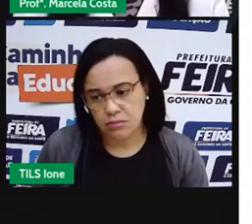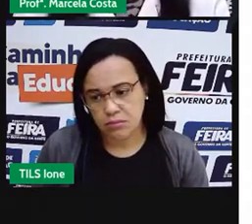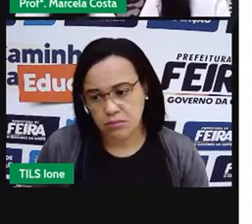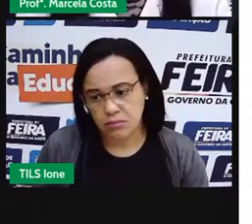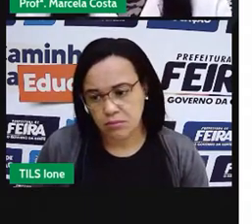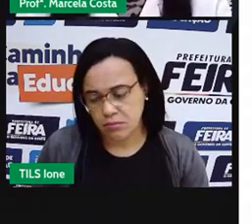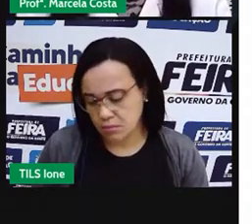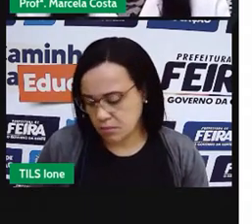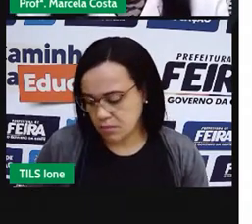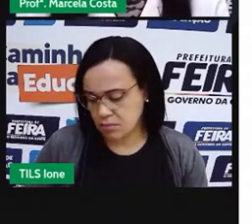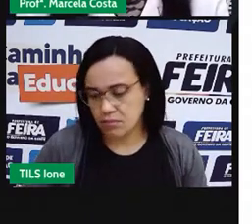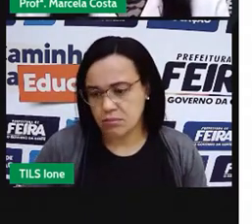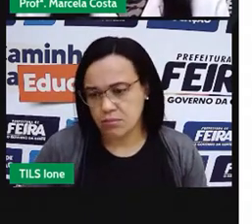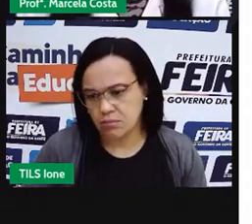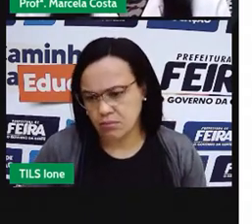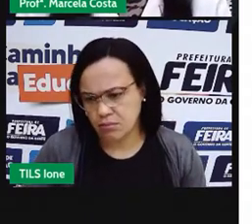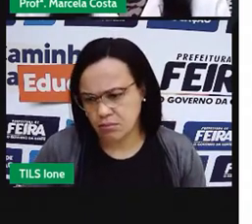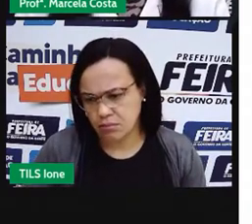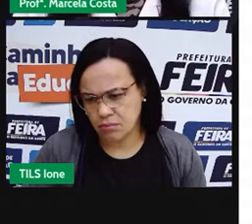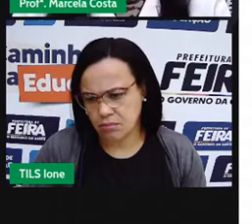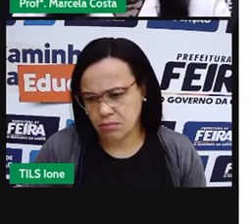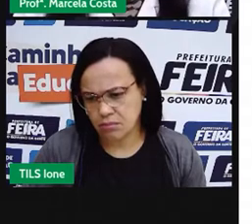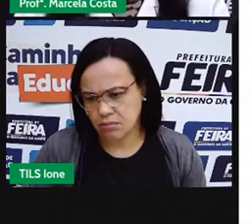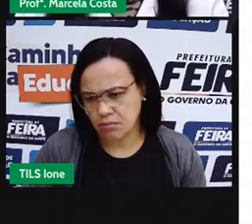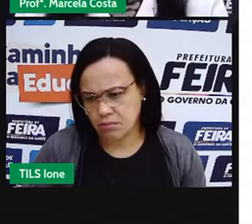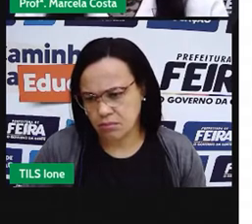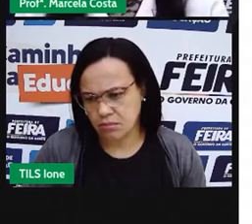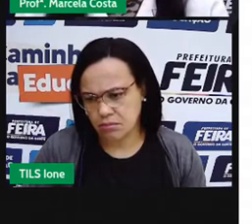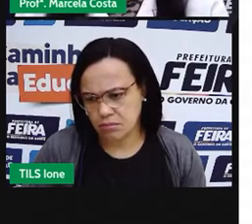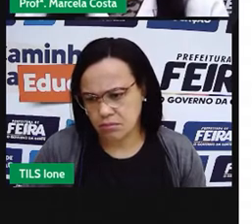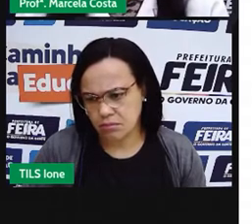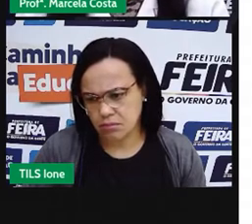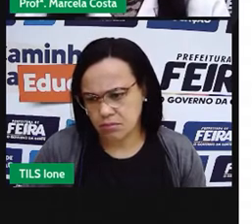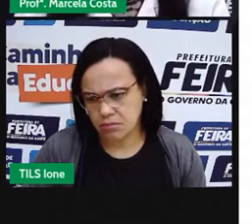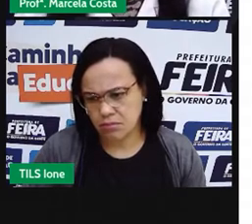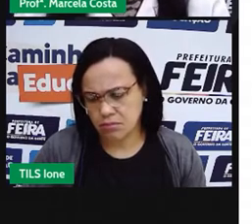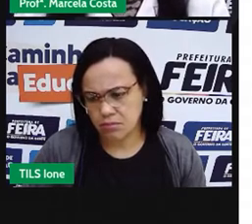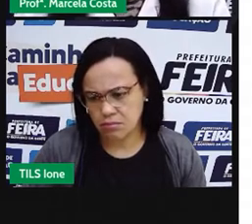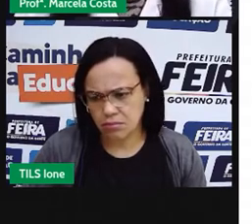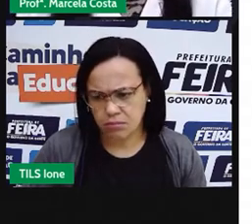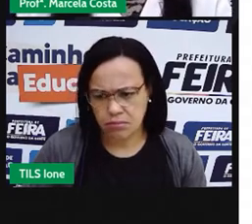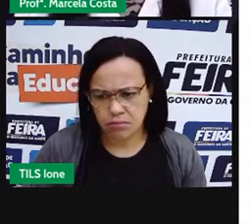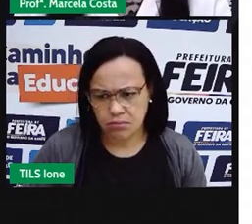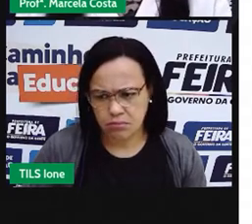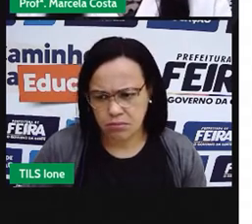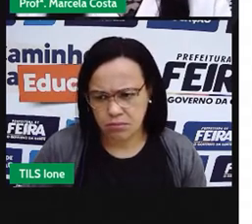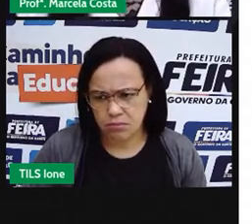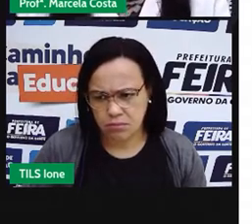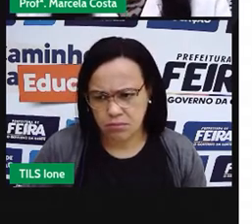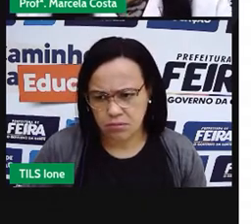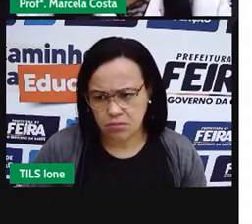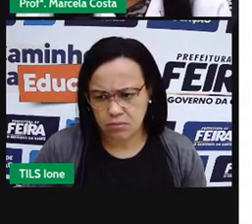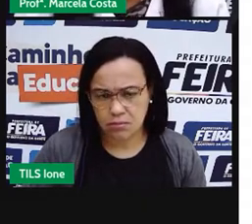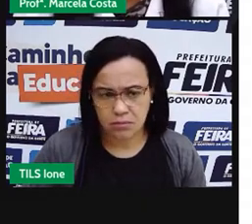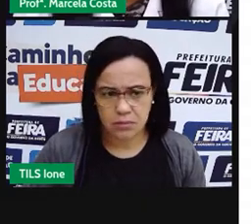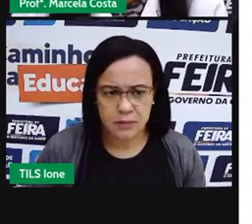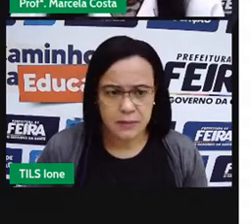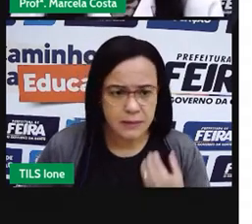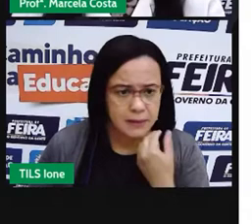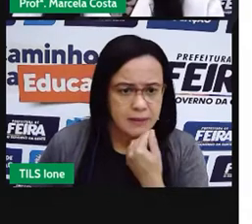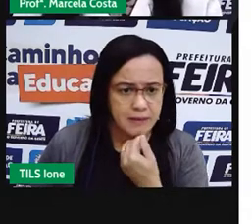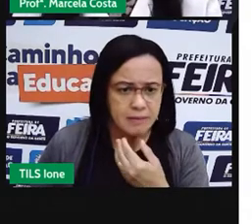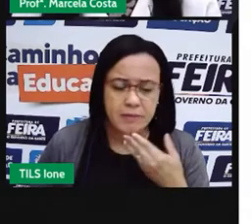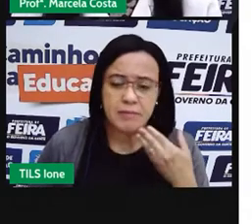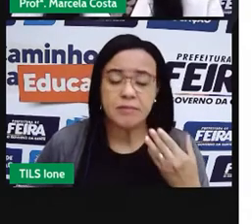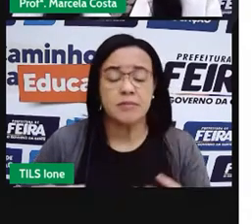anos, a gente também consiga fazer uso desses recursos. Da mesma forma, atendendo as mesmas